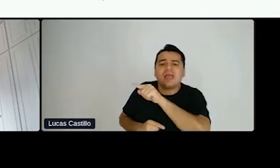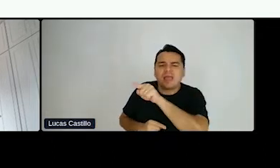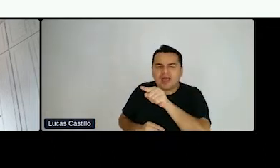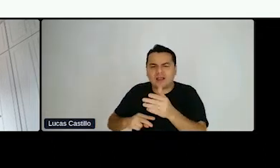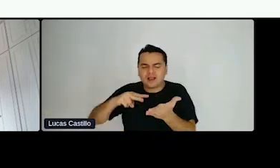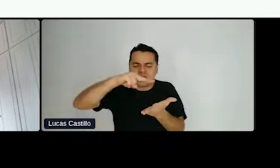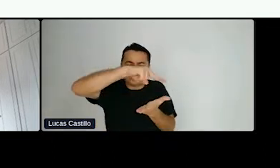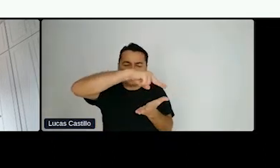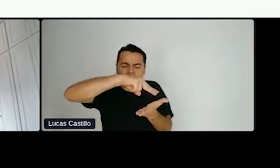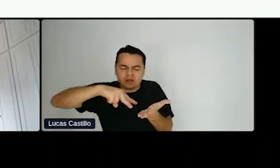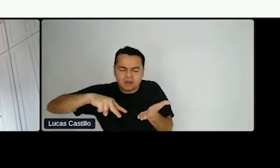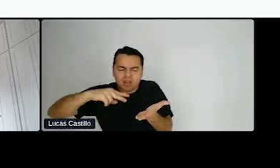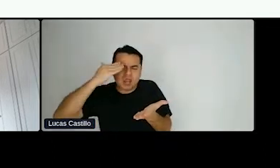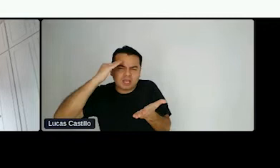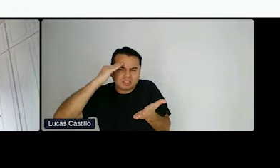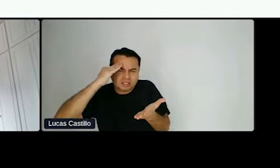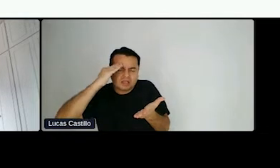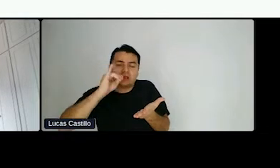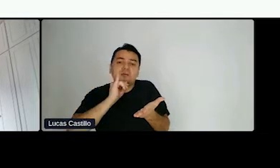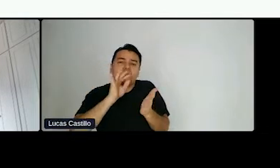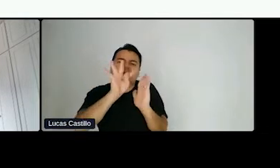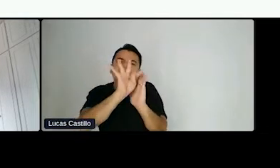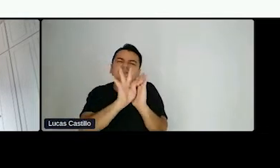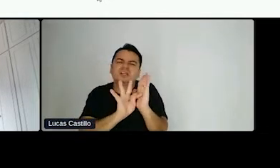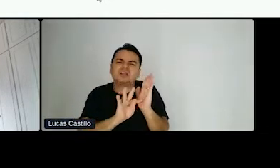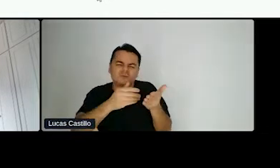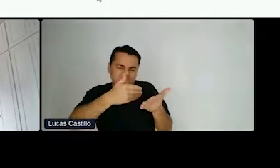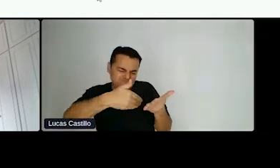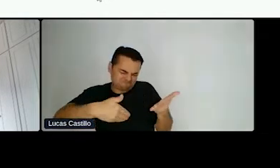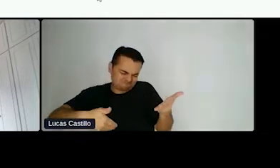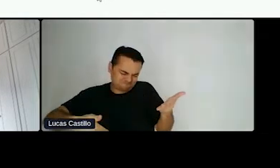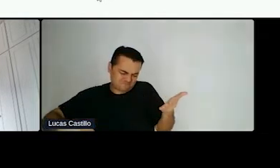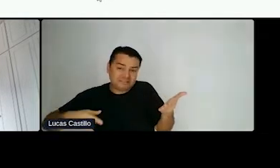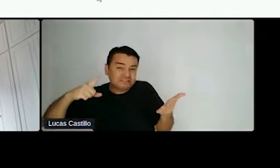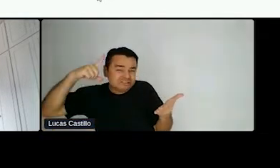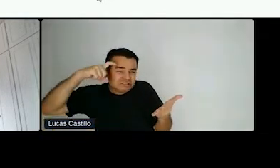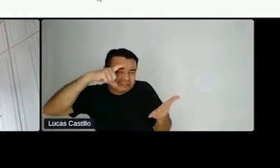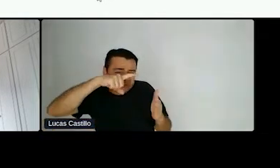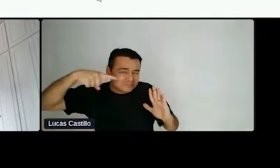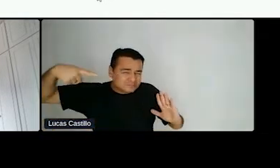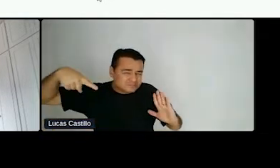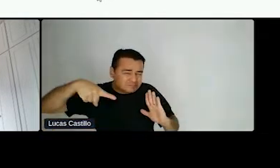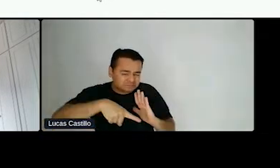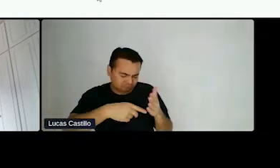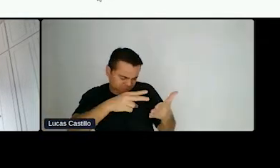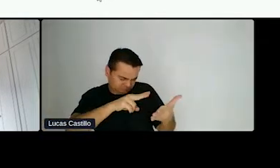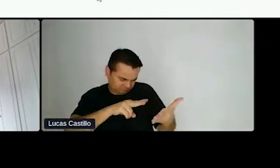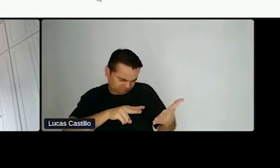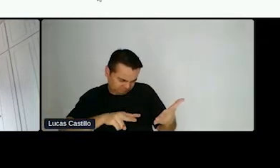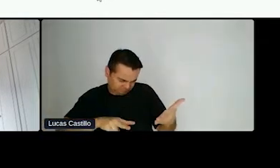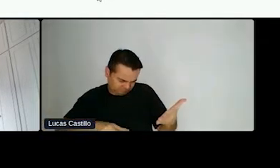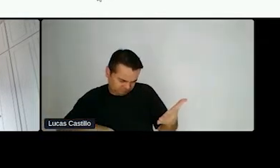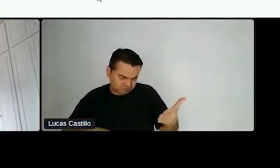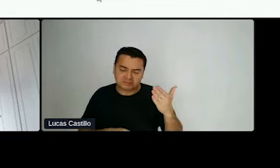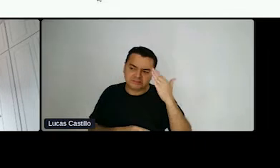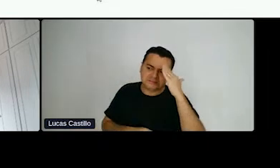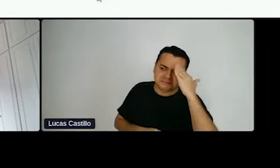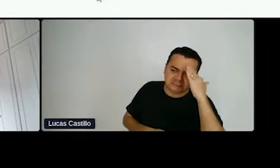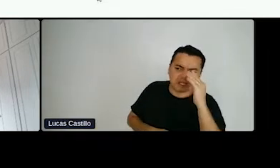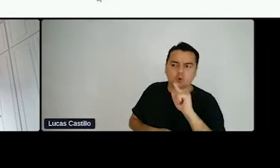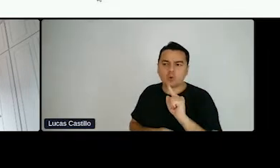compreender textos longos e conceitos abstratos. Então, segundo esse critério, 88